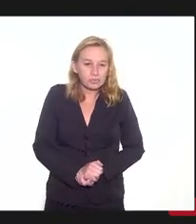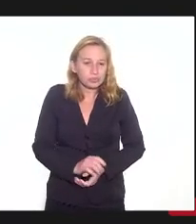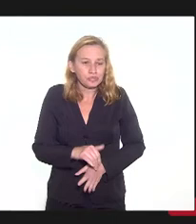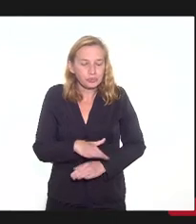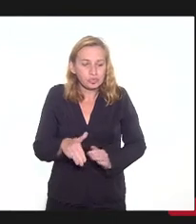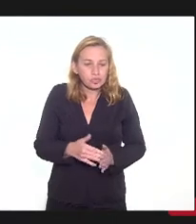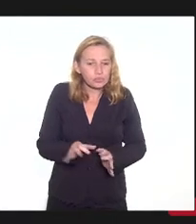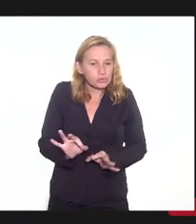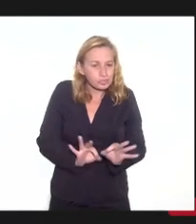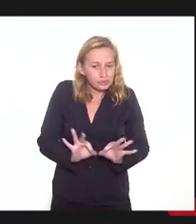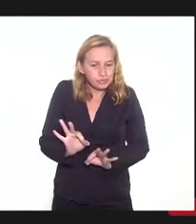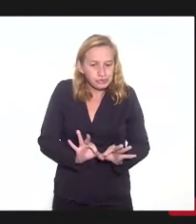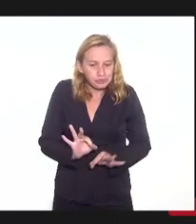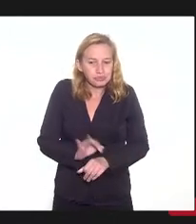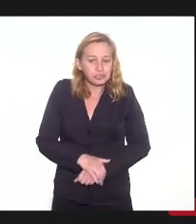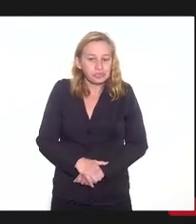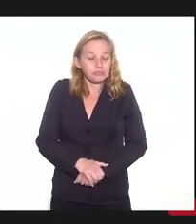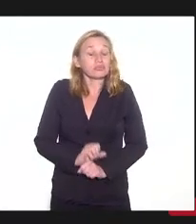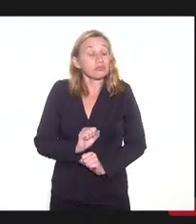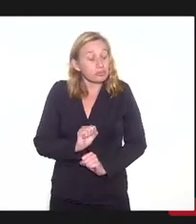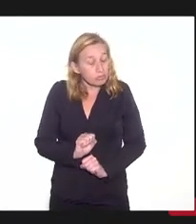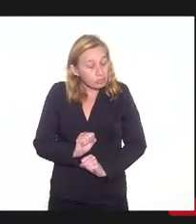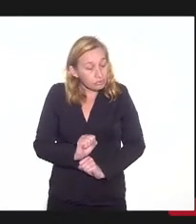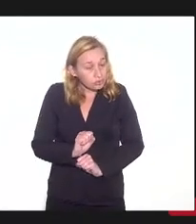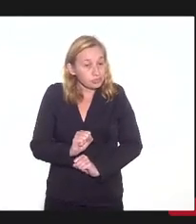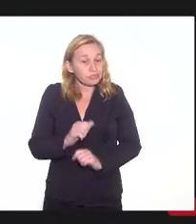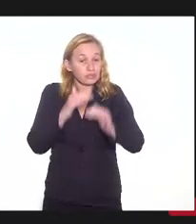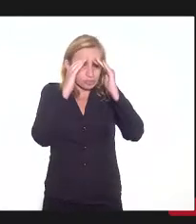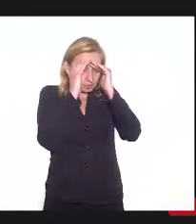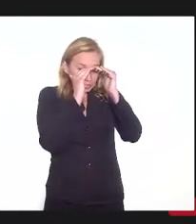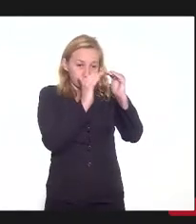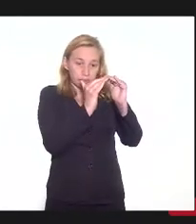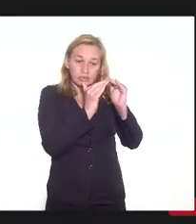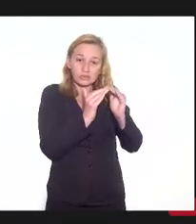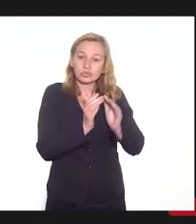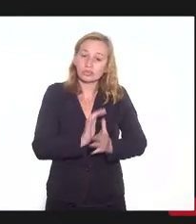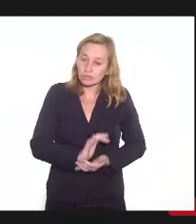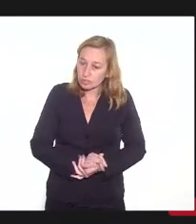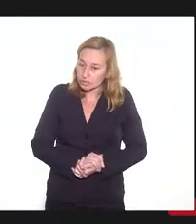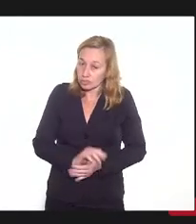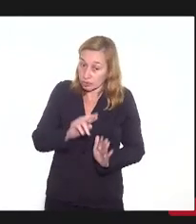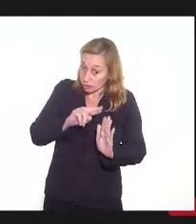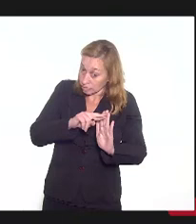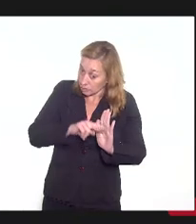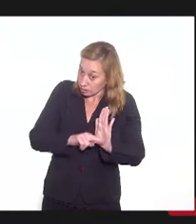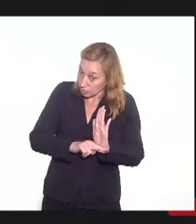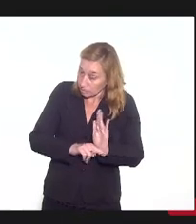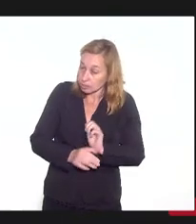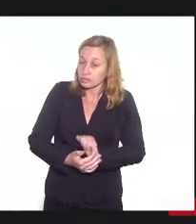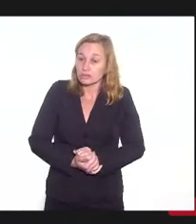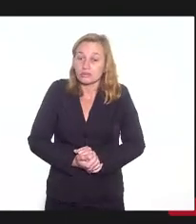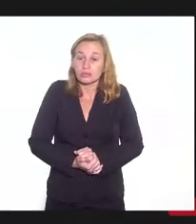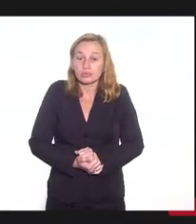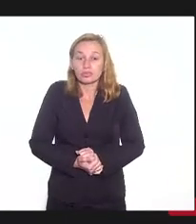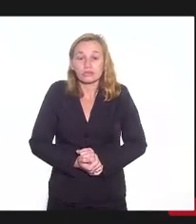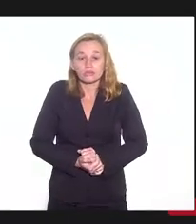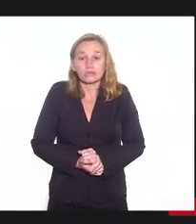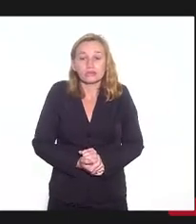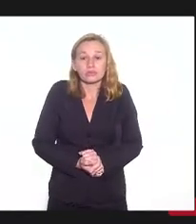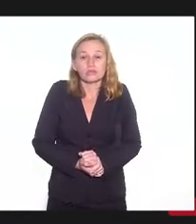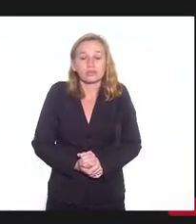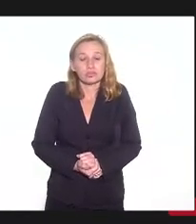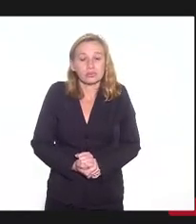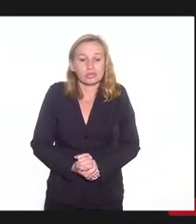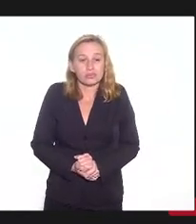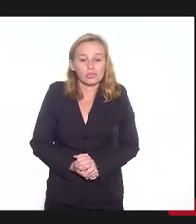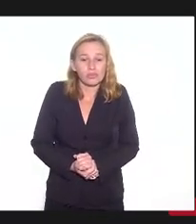já existentes poderão vir a obedecer o critério X de conjugar a progressão